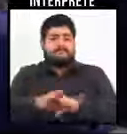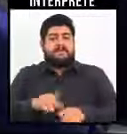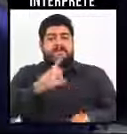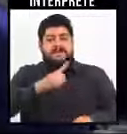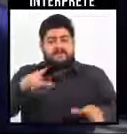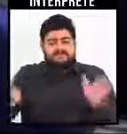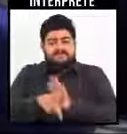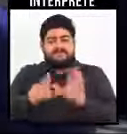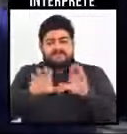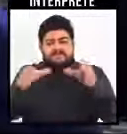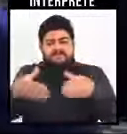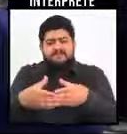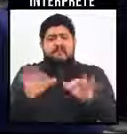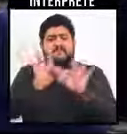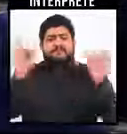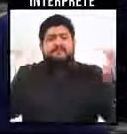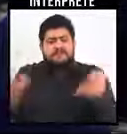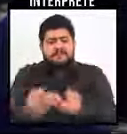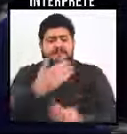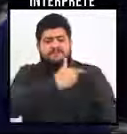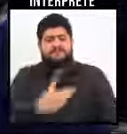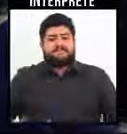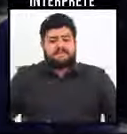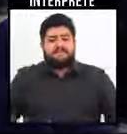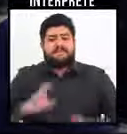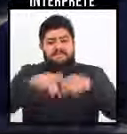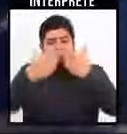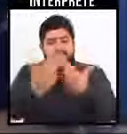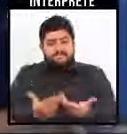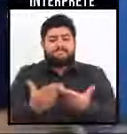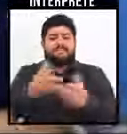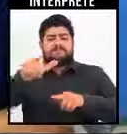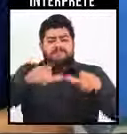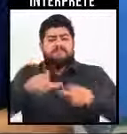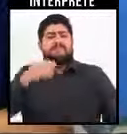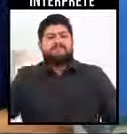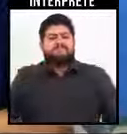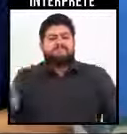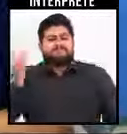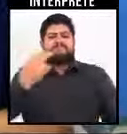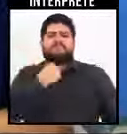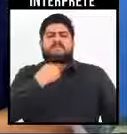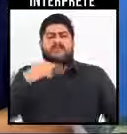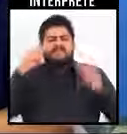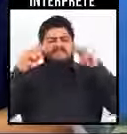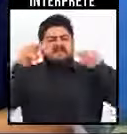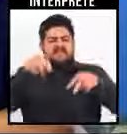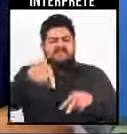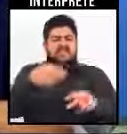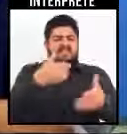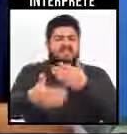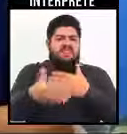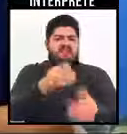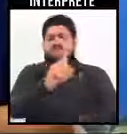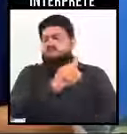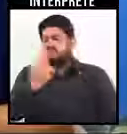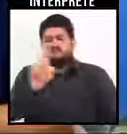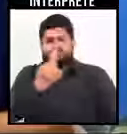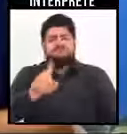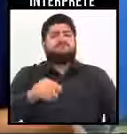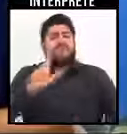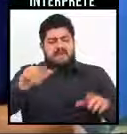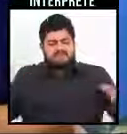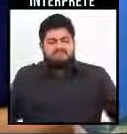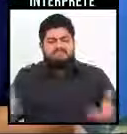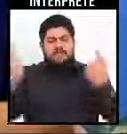vocês que fazem parte dessa grande família. Por isso, esta nobre profissão não pode ser vista como uma profissão